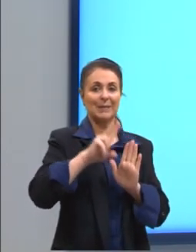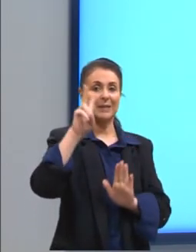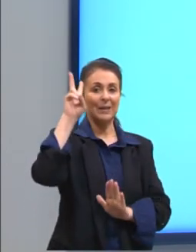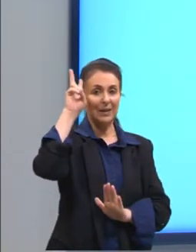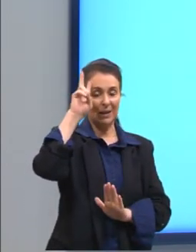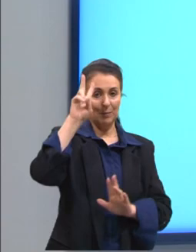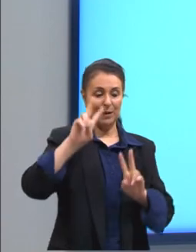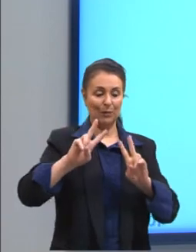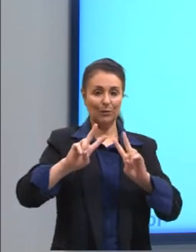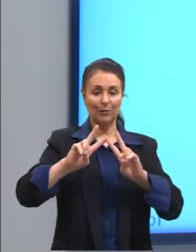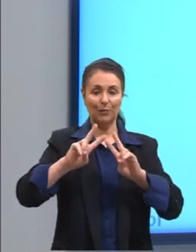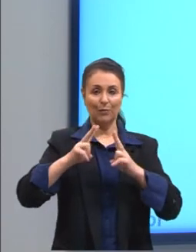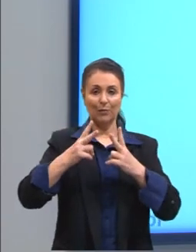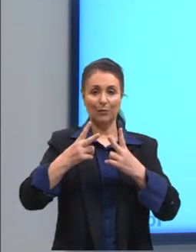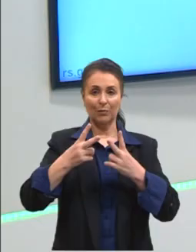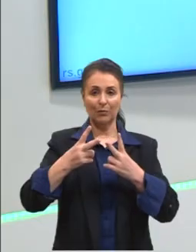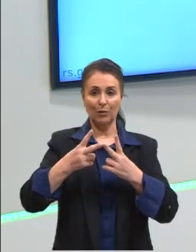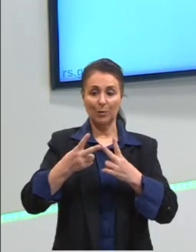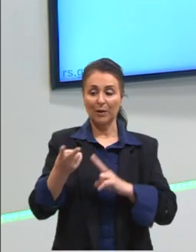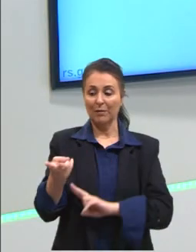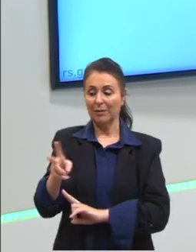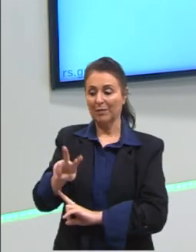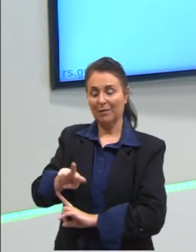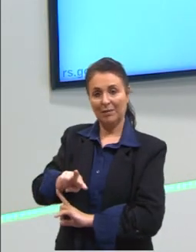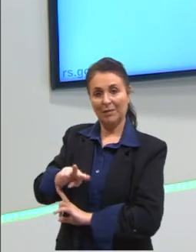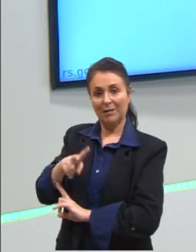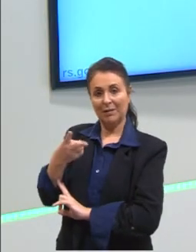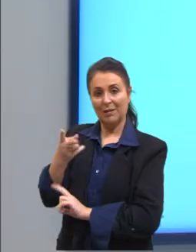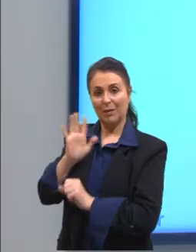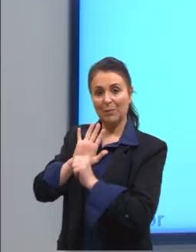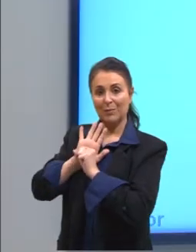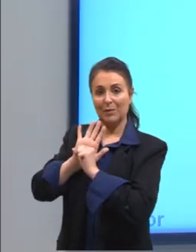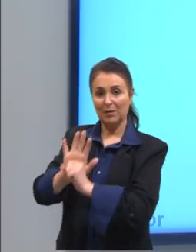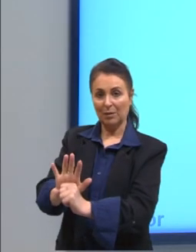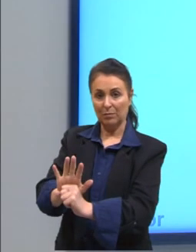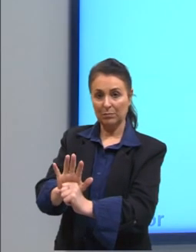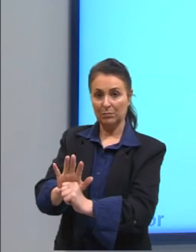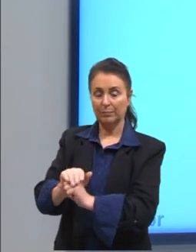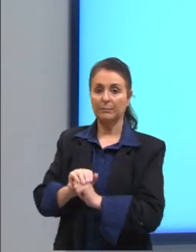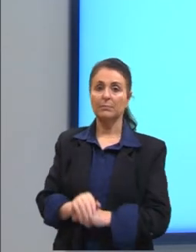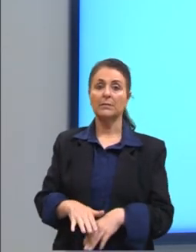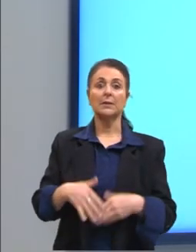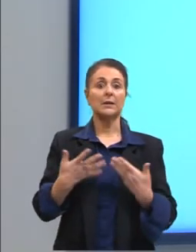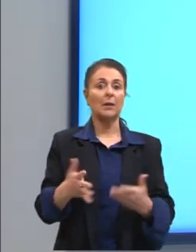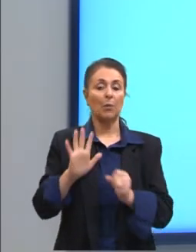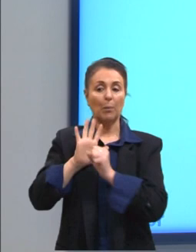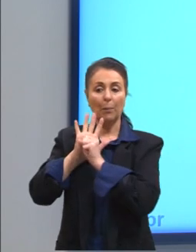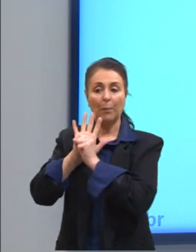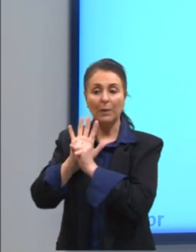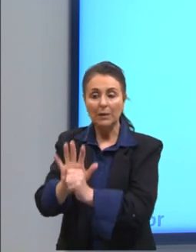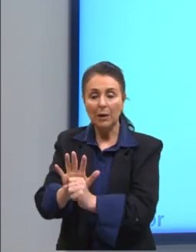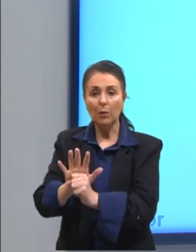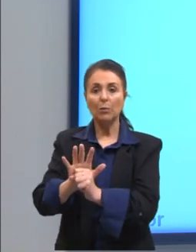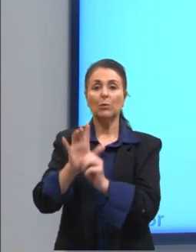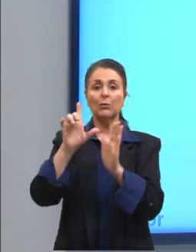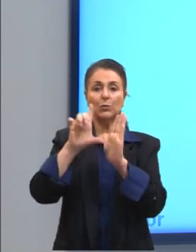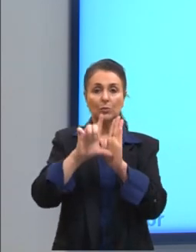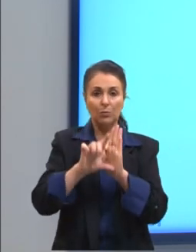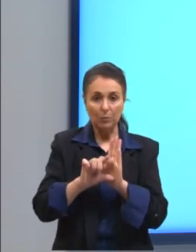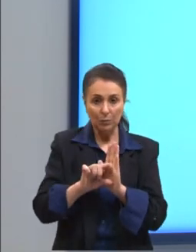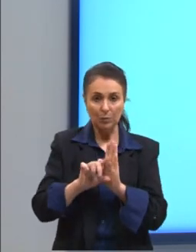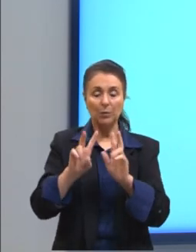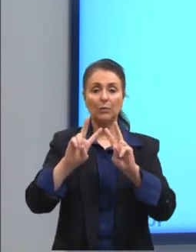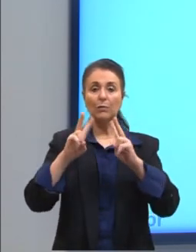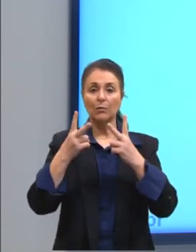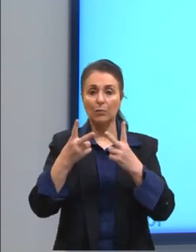volume é sempre inversamente proporcional à pressão. Então, se a minha pressão diminuiu, o meu volume aumenta. E pode acontecer